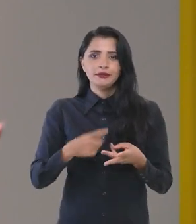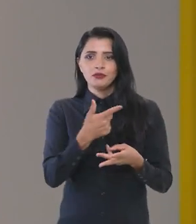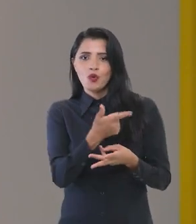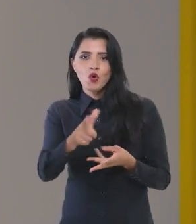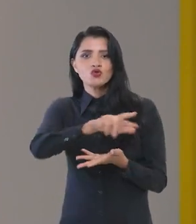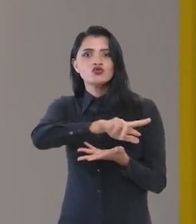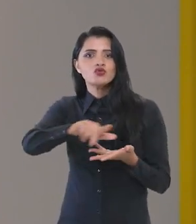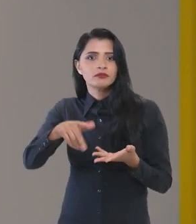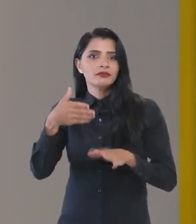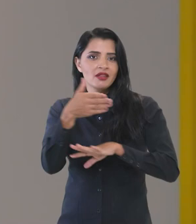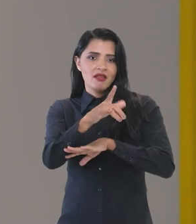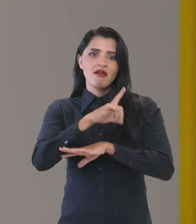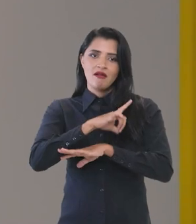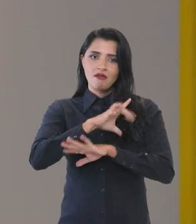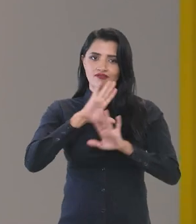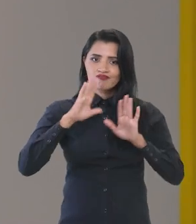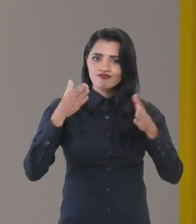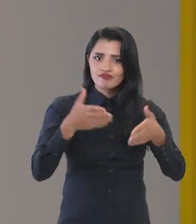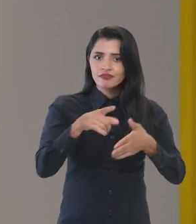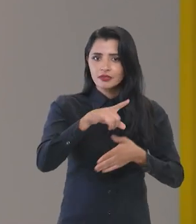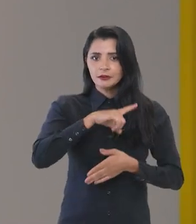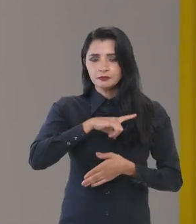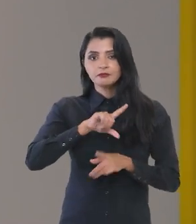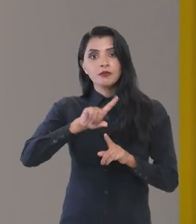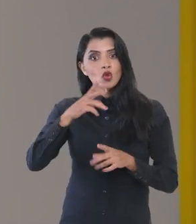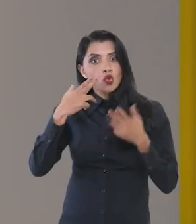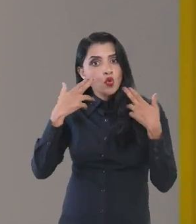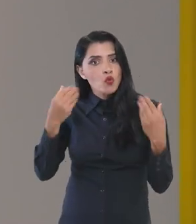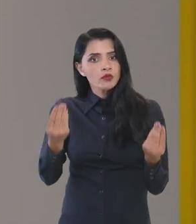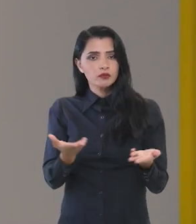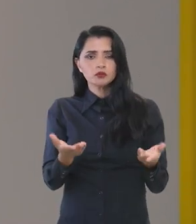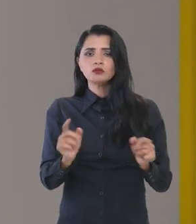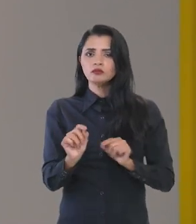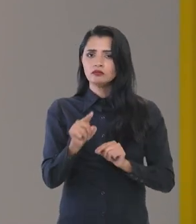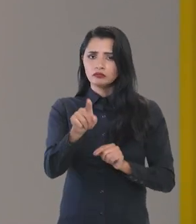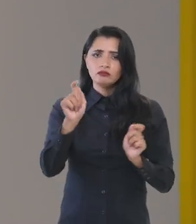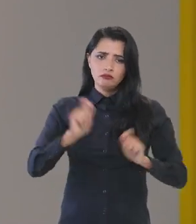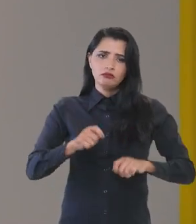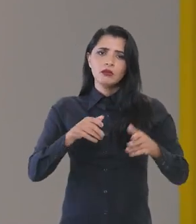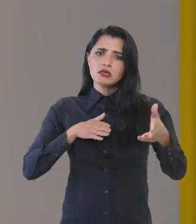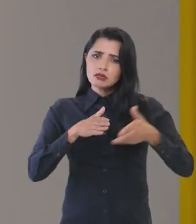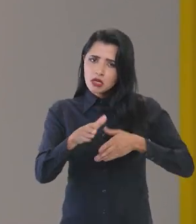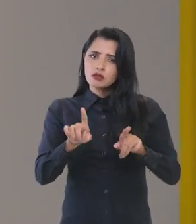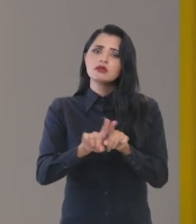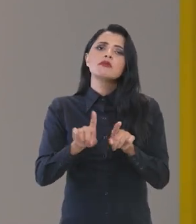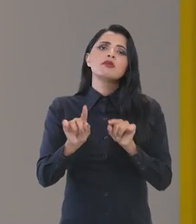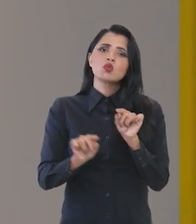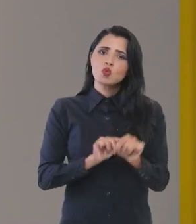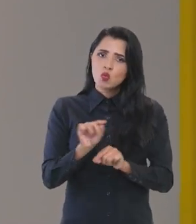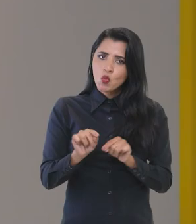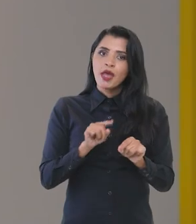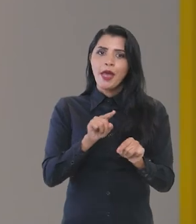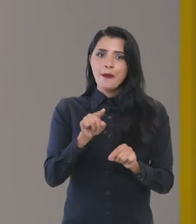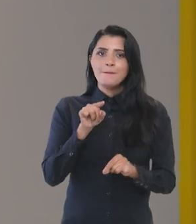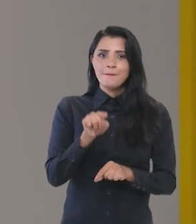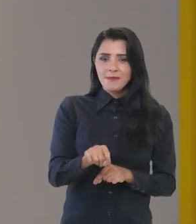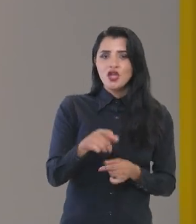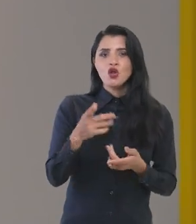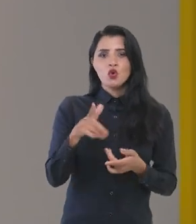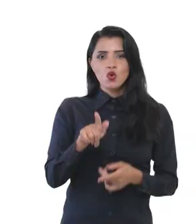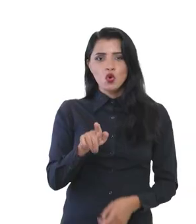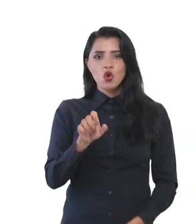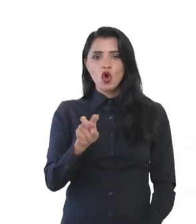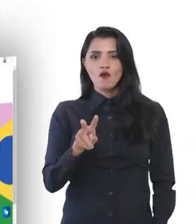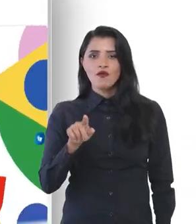enfim, dos serviços que ali estão concentrados. A novidade é que você vai ter acesso também pelo